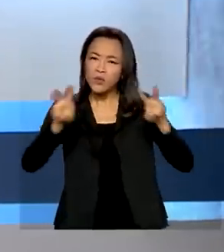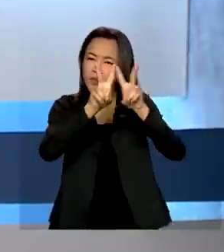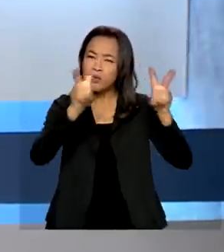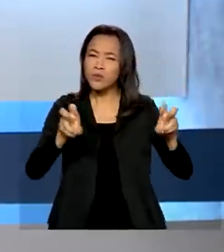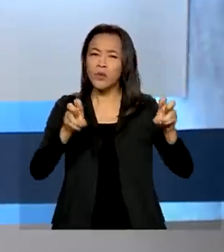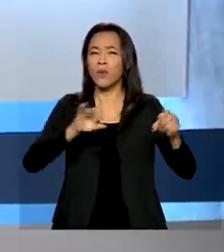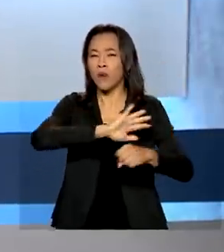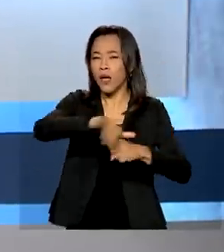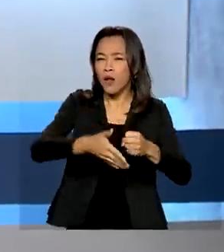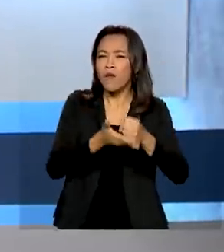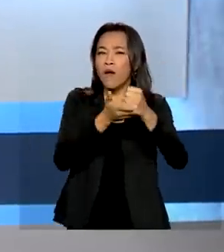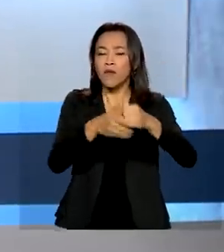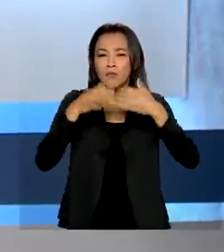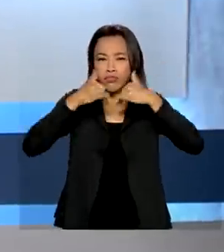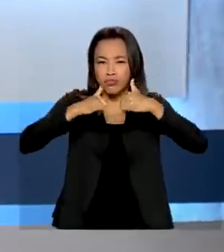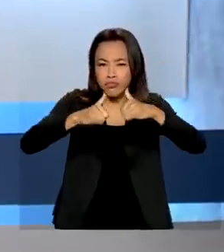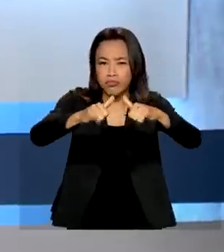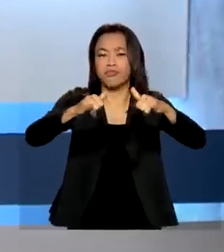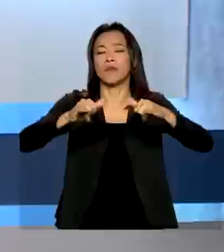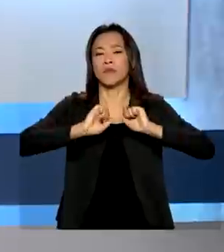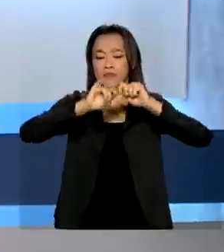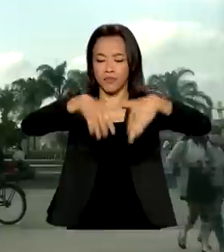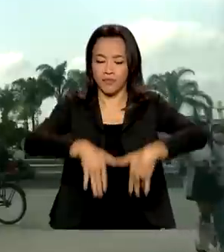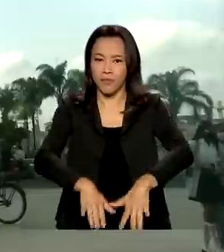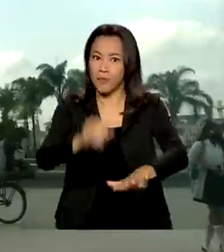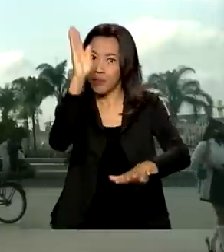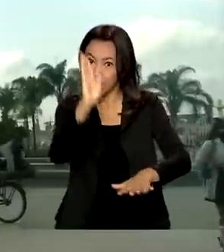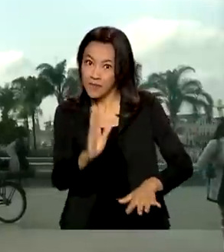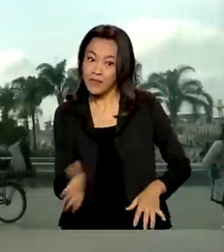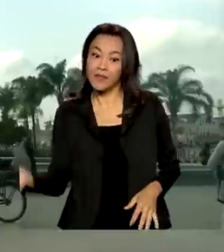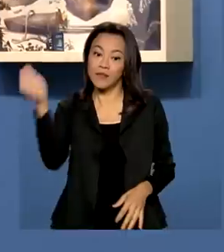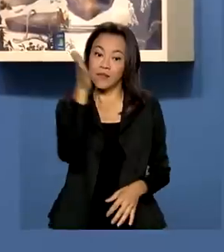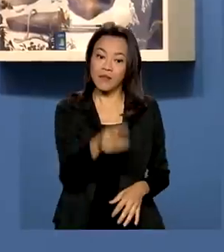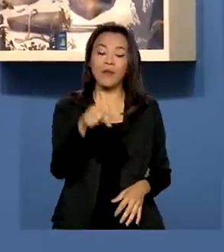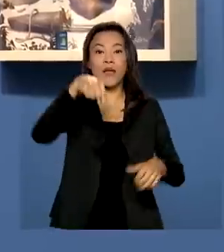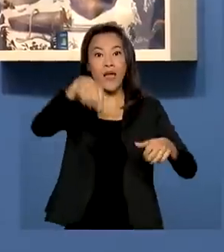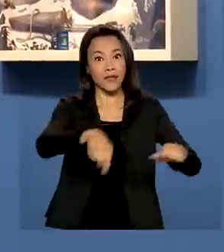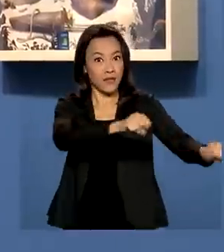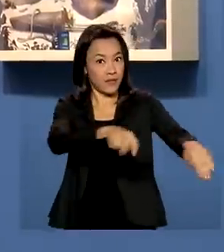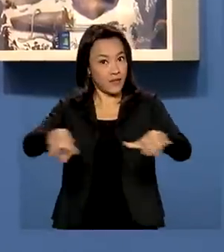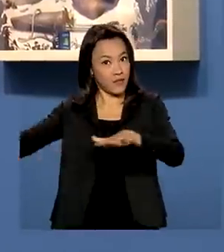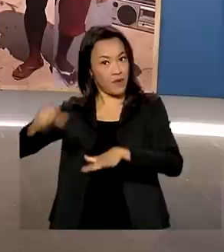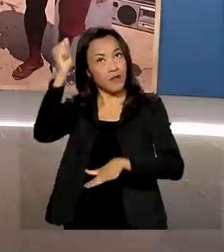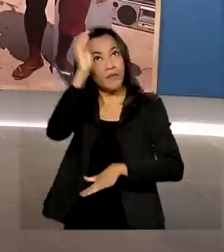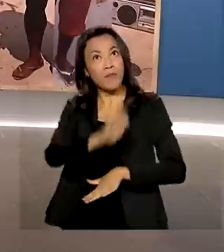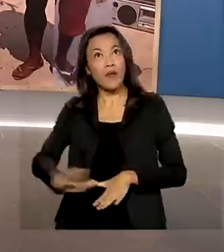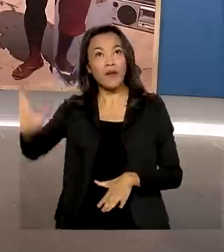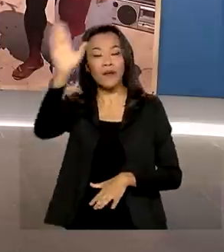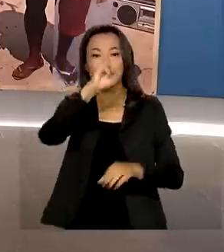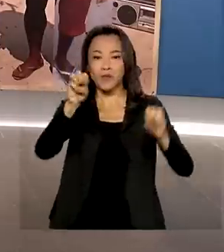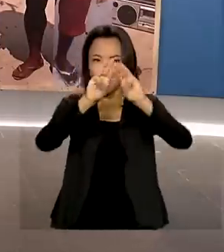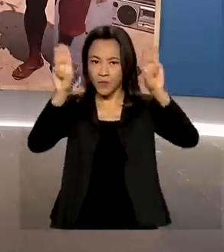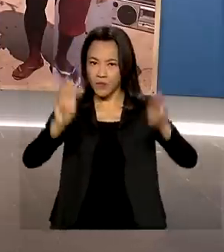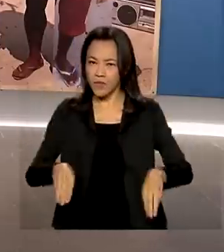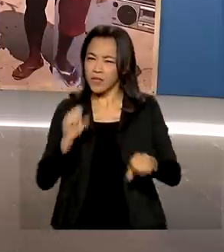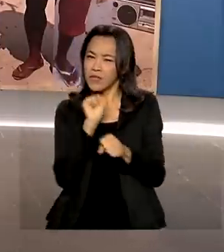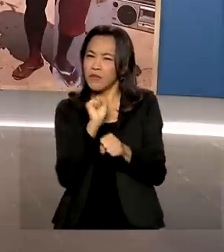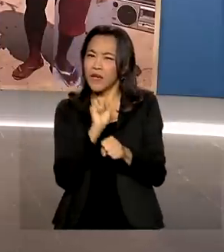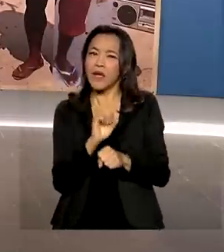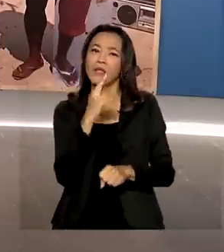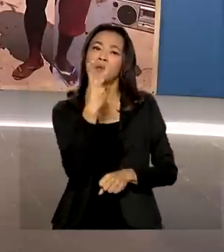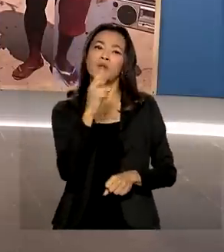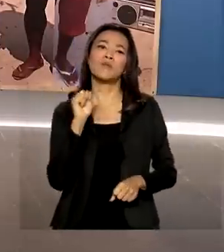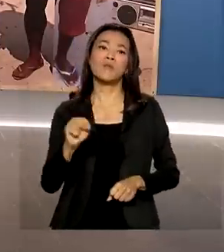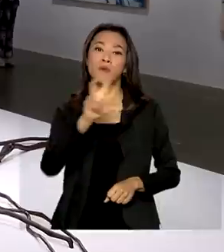energética limpa para o Brasil. E estamos na Semana Nacional dos Museus. São esperados mais de 2.500